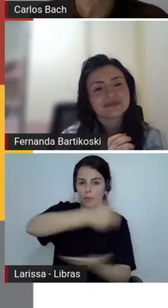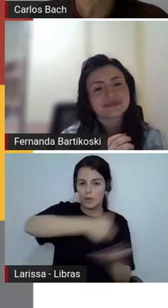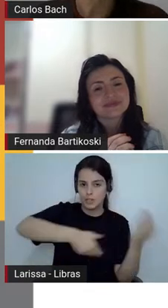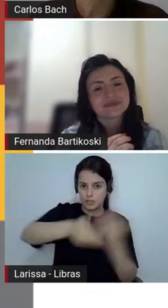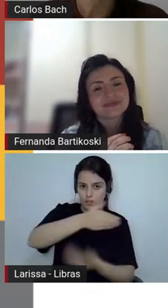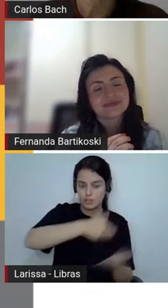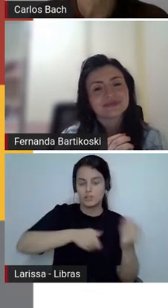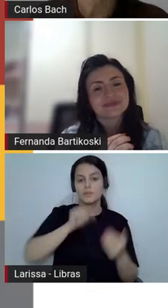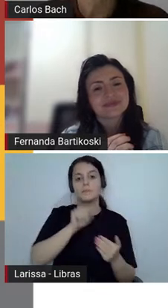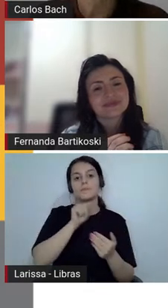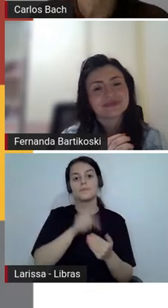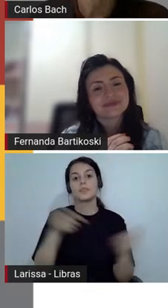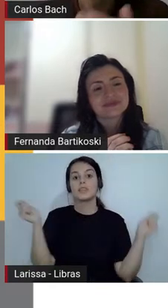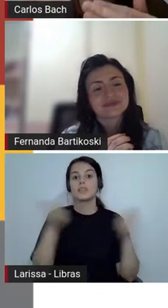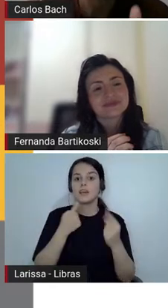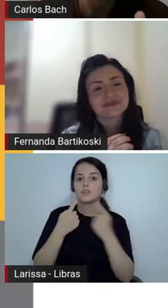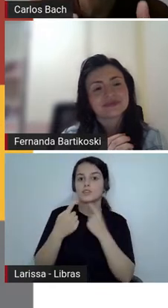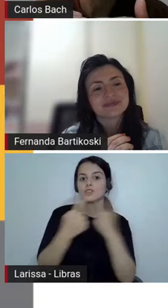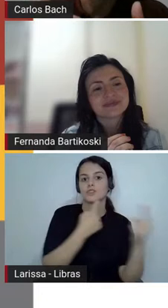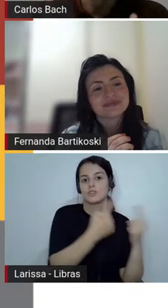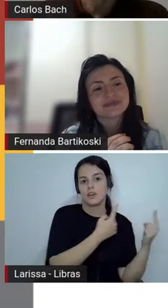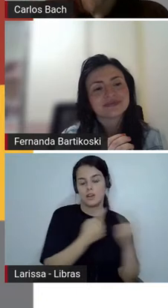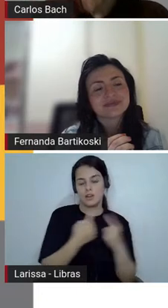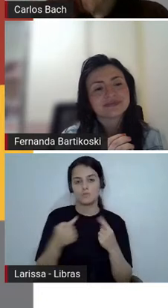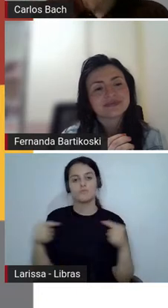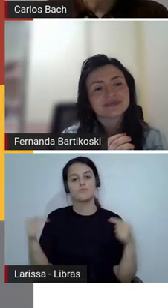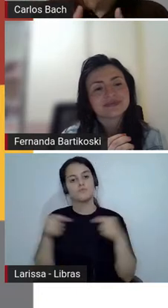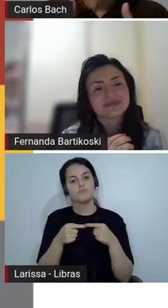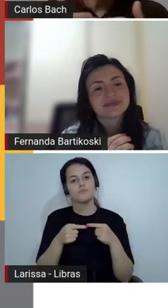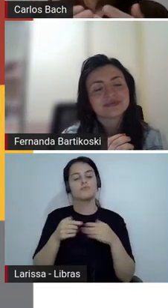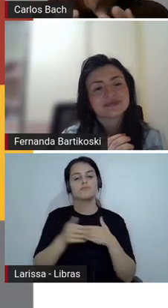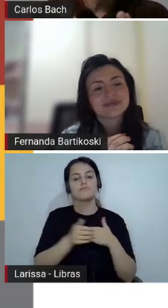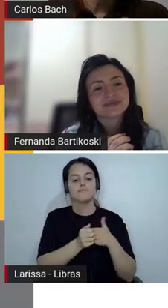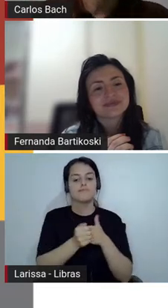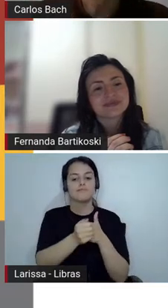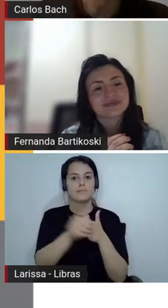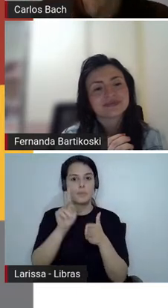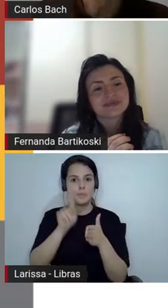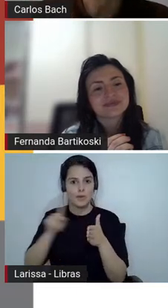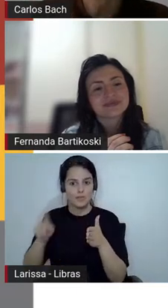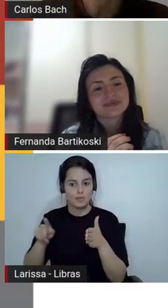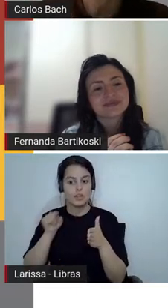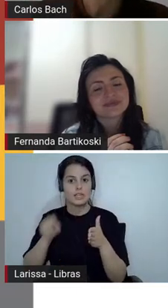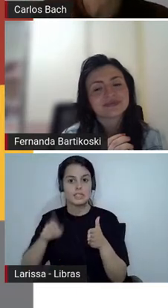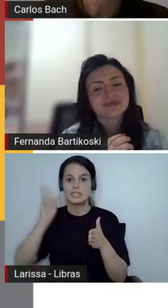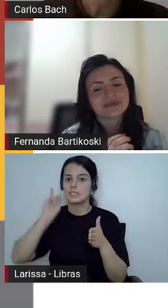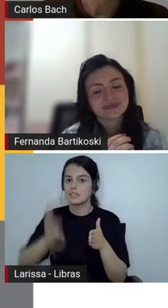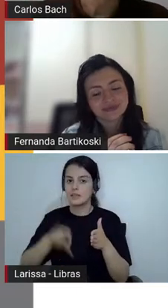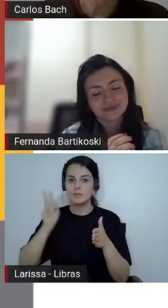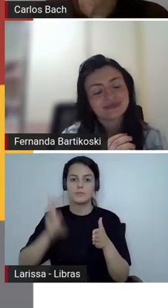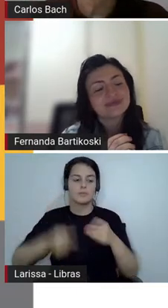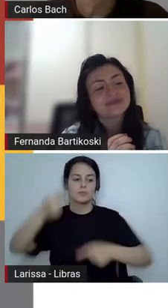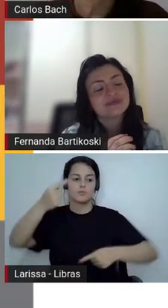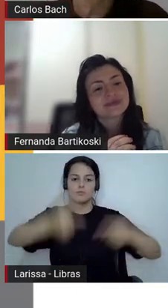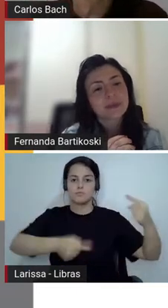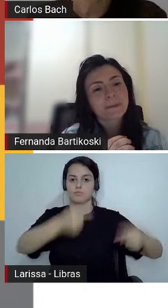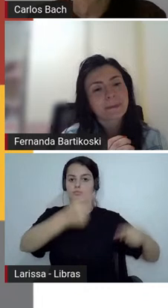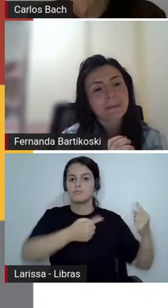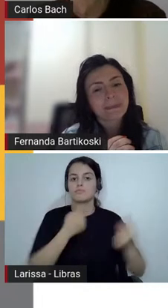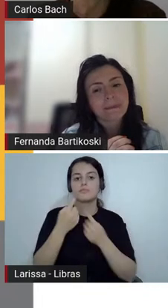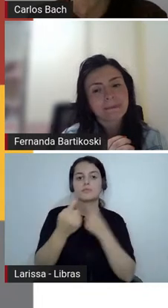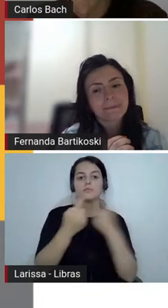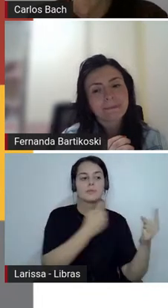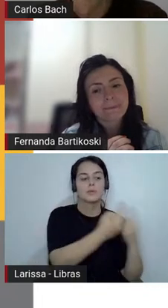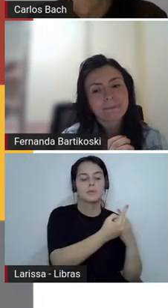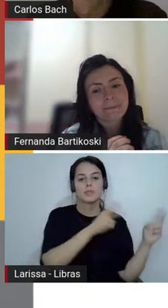diálogo nesse momento sobre sua condução a todos os momentos né é um grande diálogo sobre essa leitura e que propicia se olhar